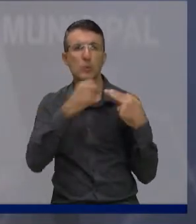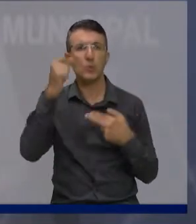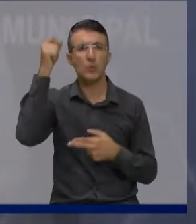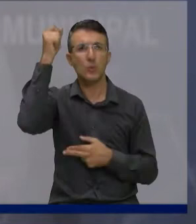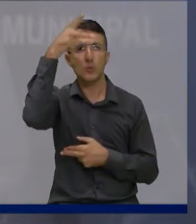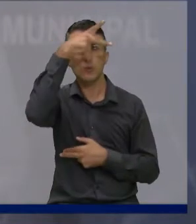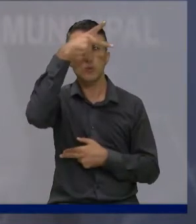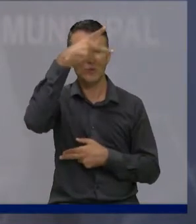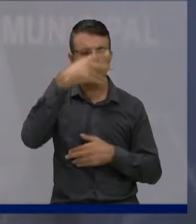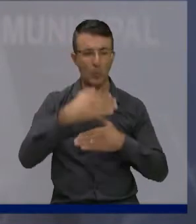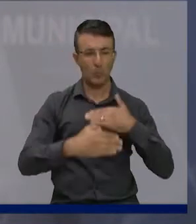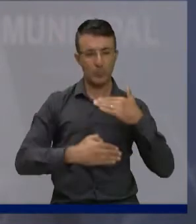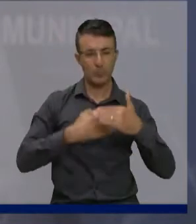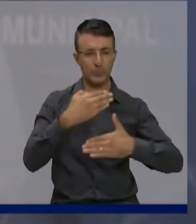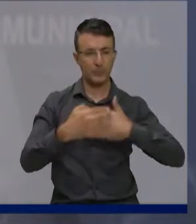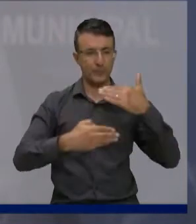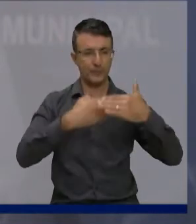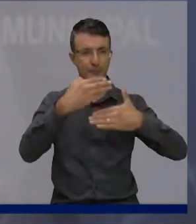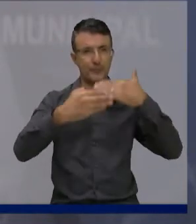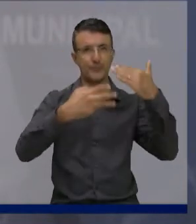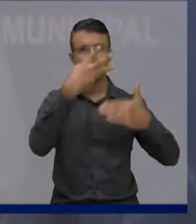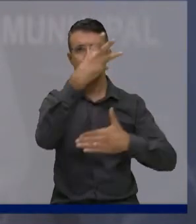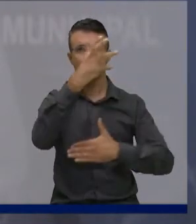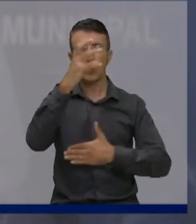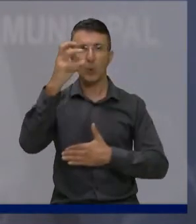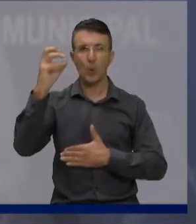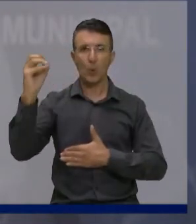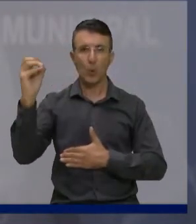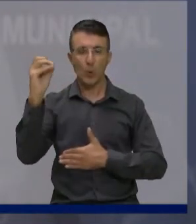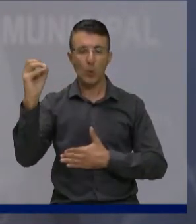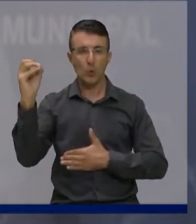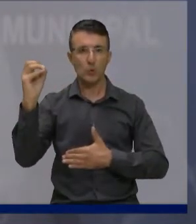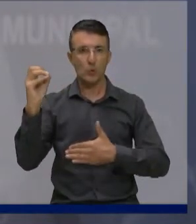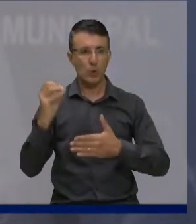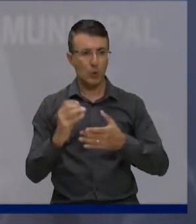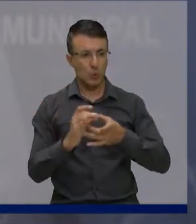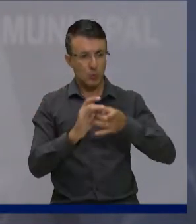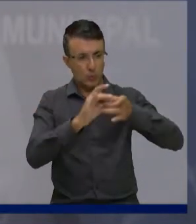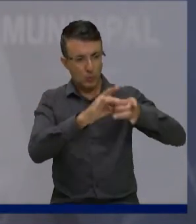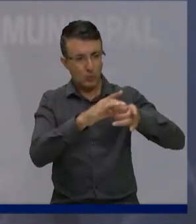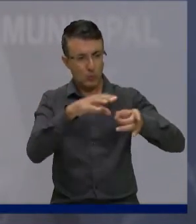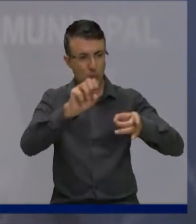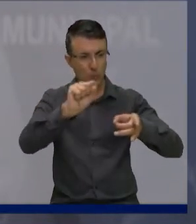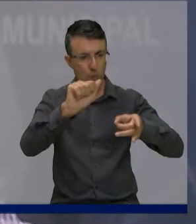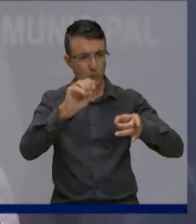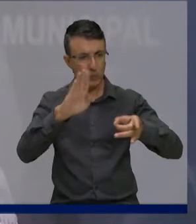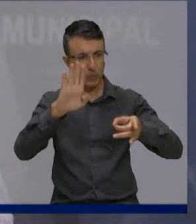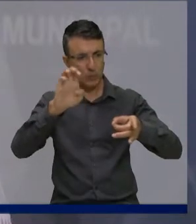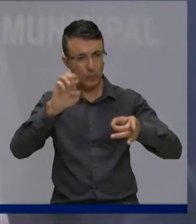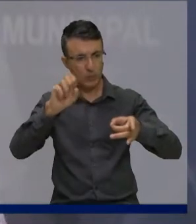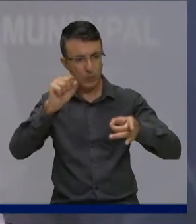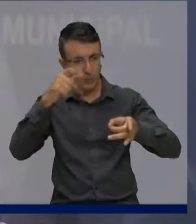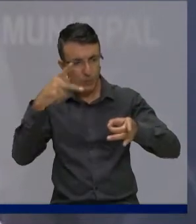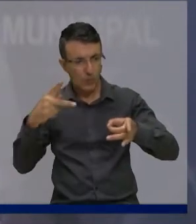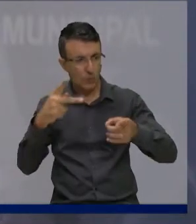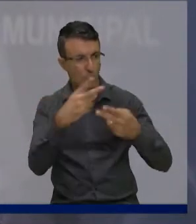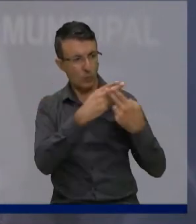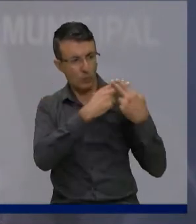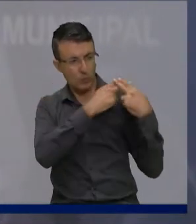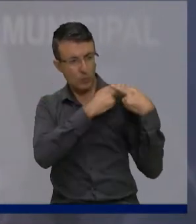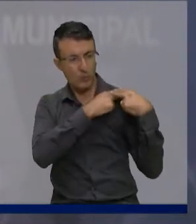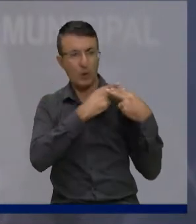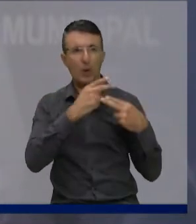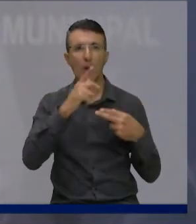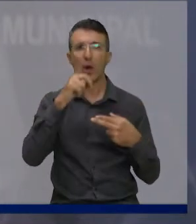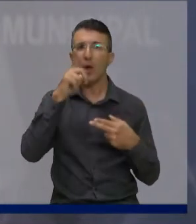30 anos de concessão feita aqui em 2008. Quero também, Sr. Presidente, destacar